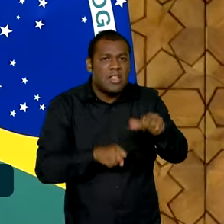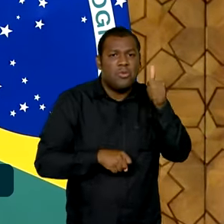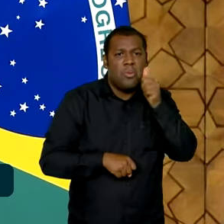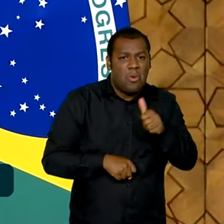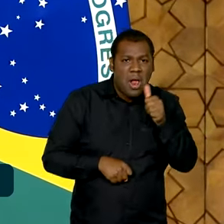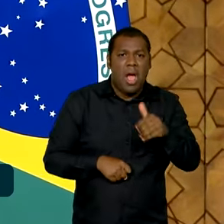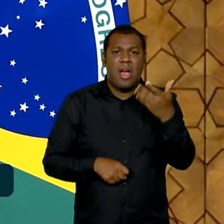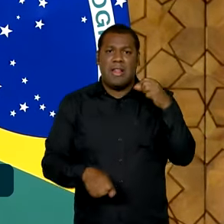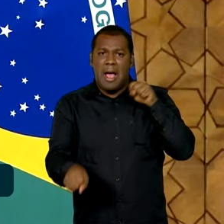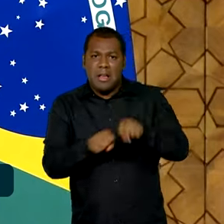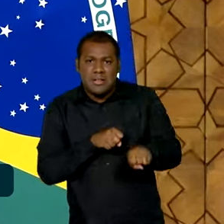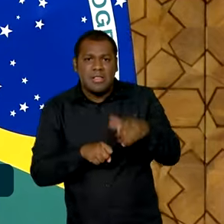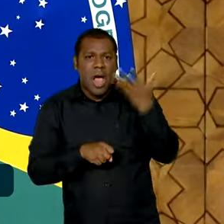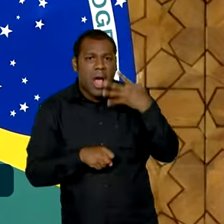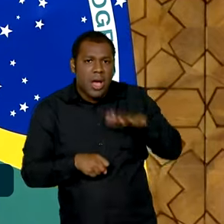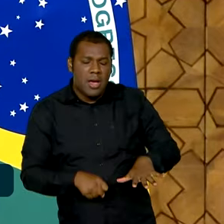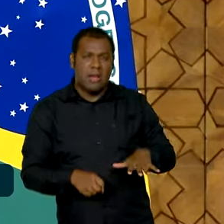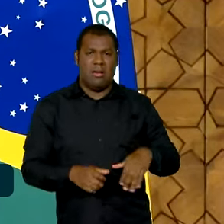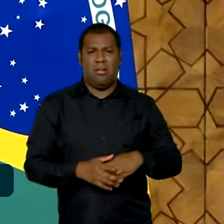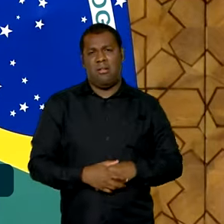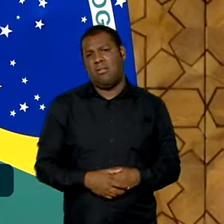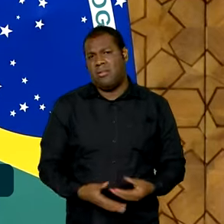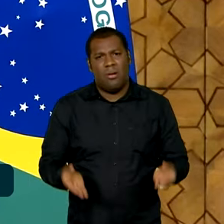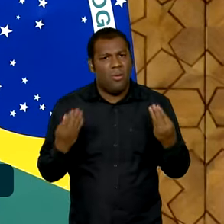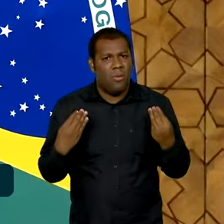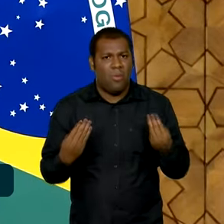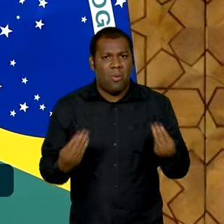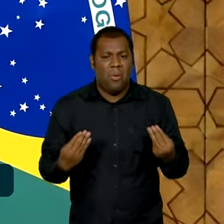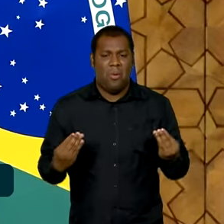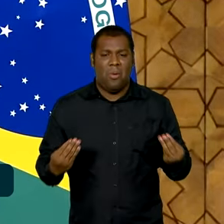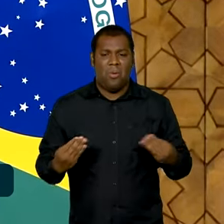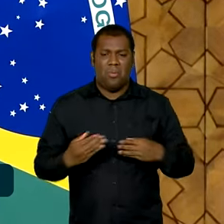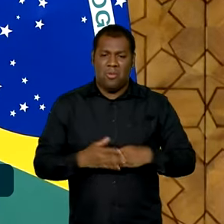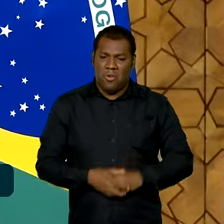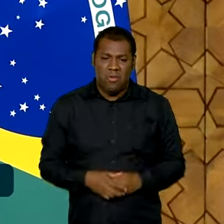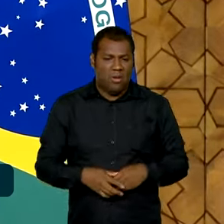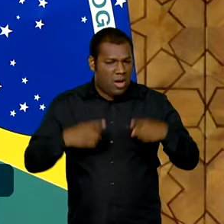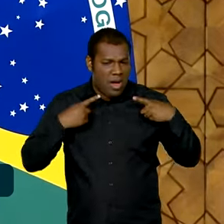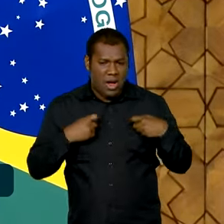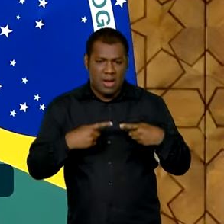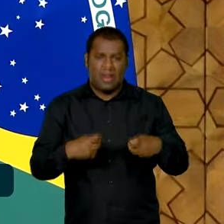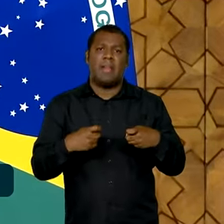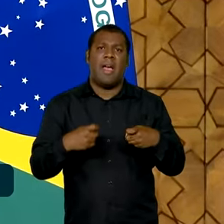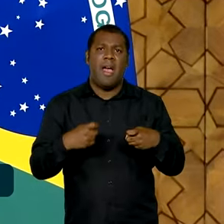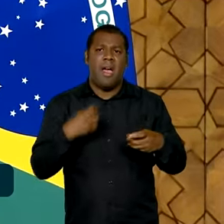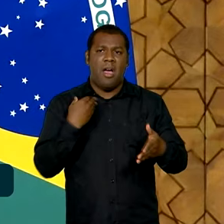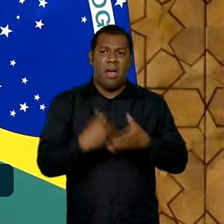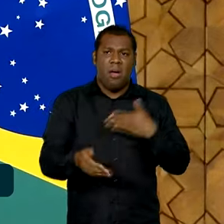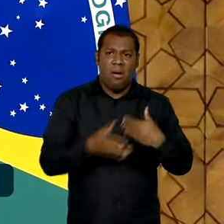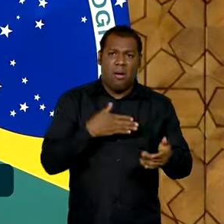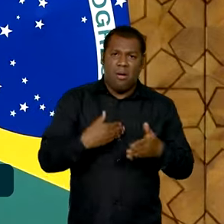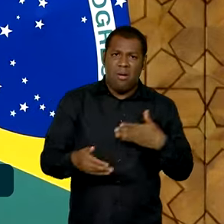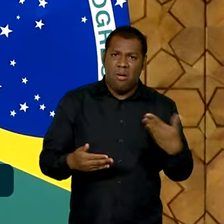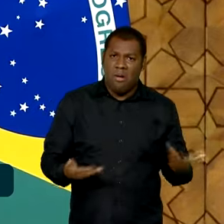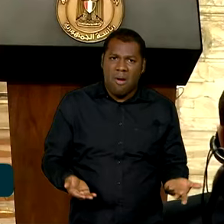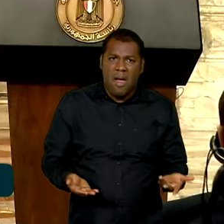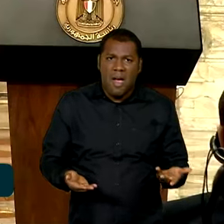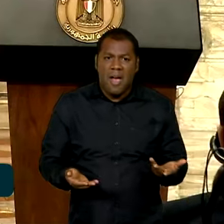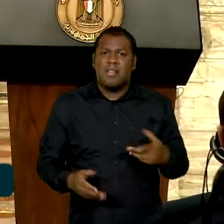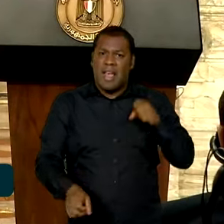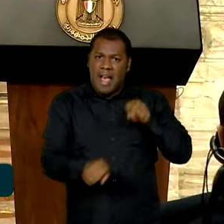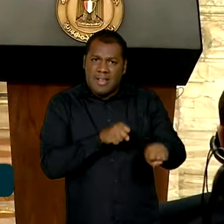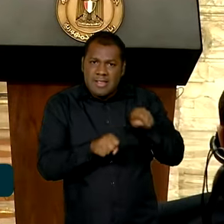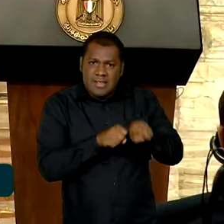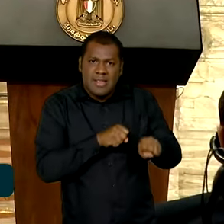crianças, coisa jamais vista em qualquer guerra, sabe, porque eu tenho conhecimento.